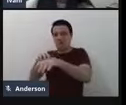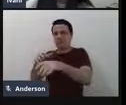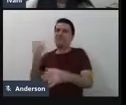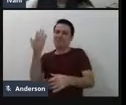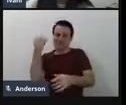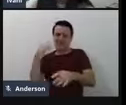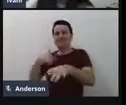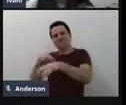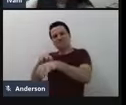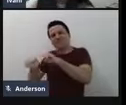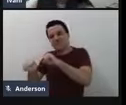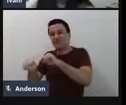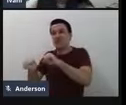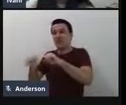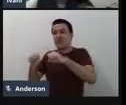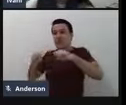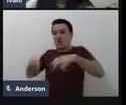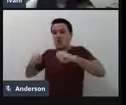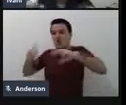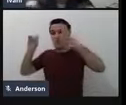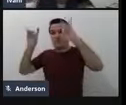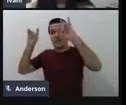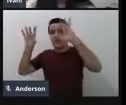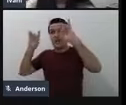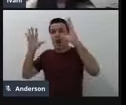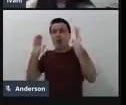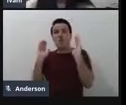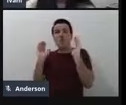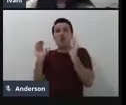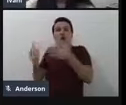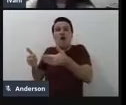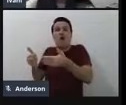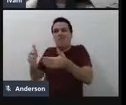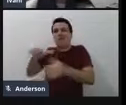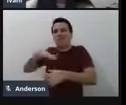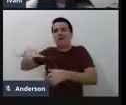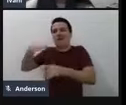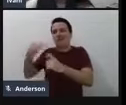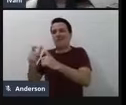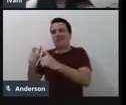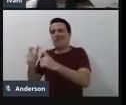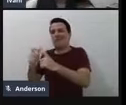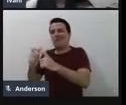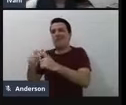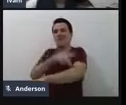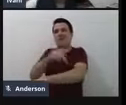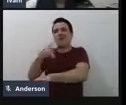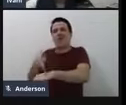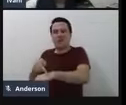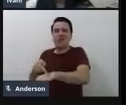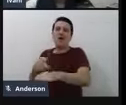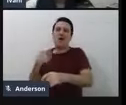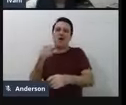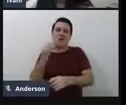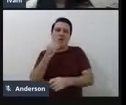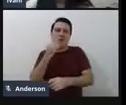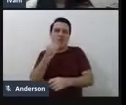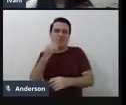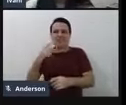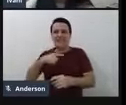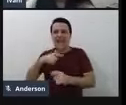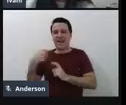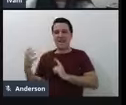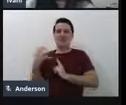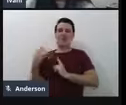de uma educação especial, pensando no viés clínico pedagógico, ele, claro, tem um impacto,